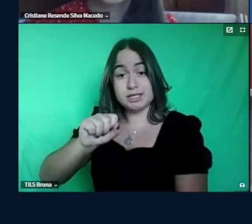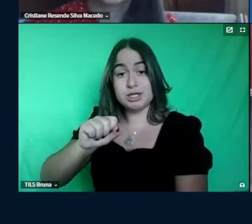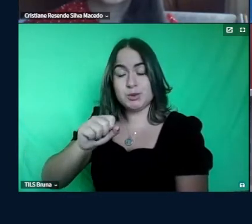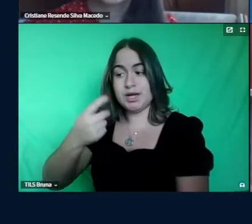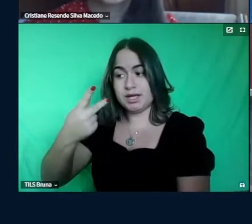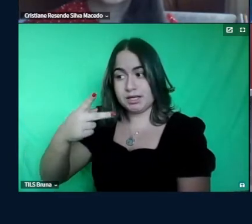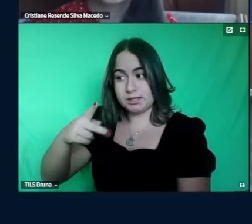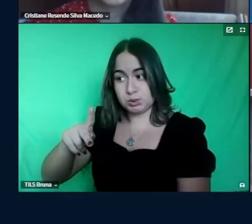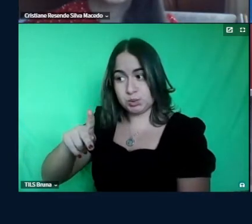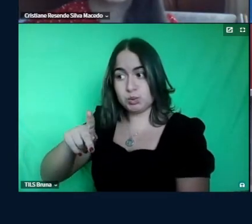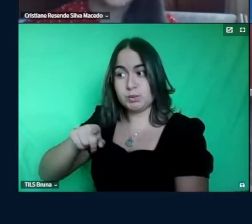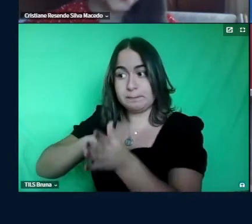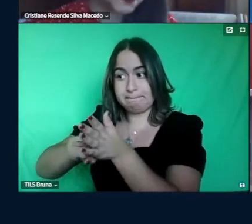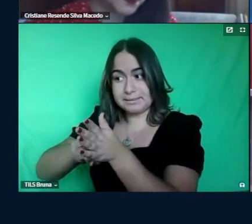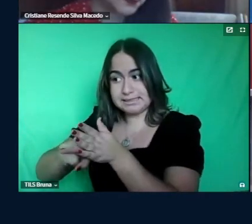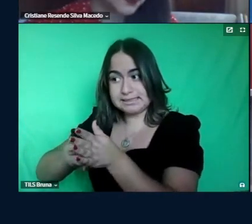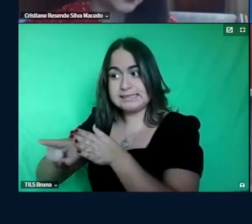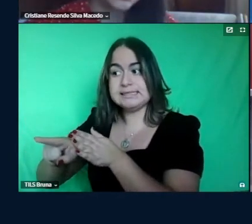isso é muito bom